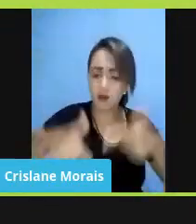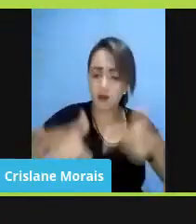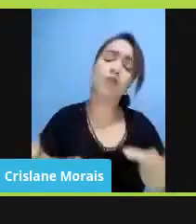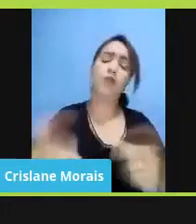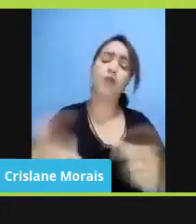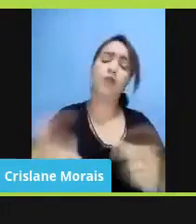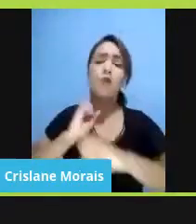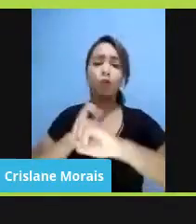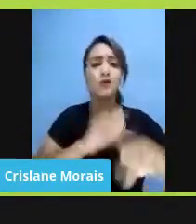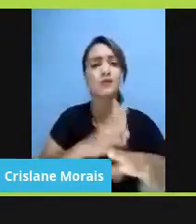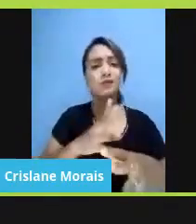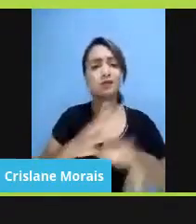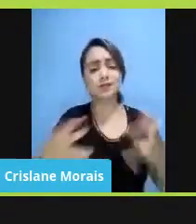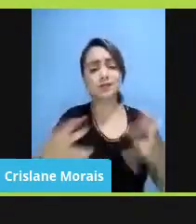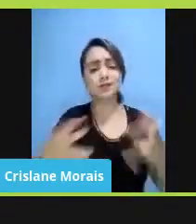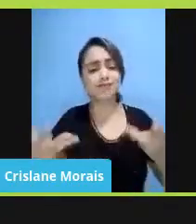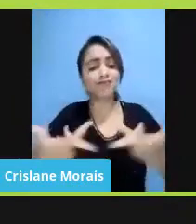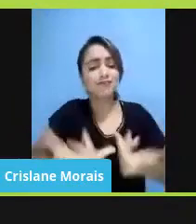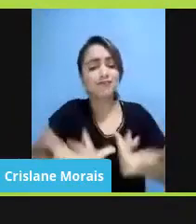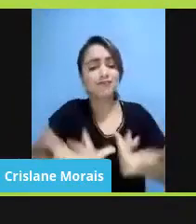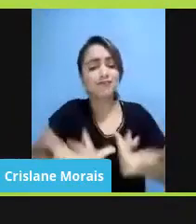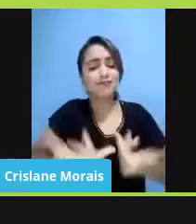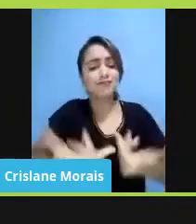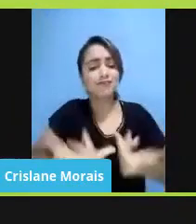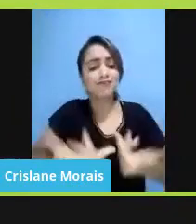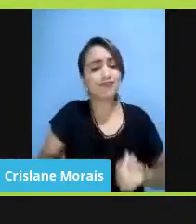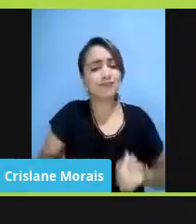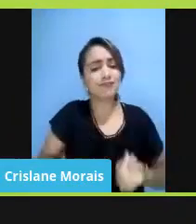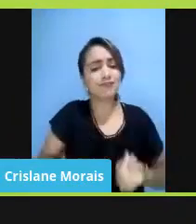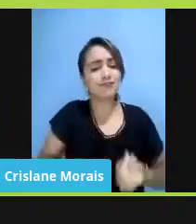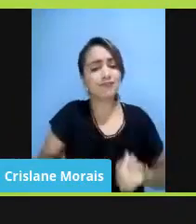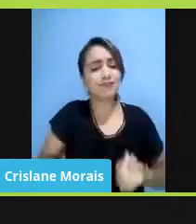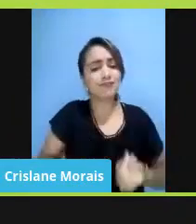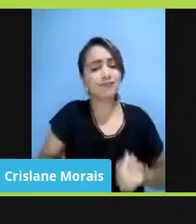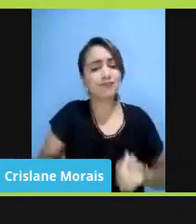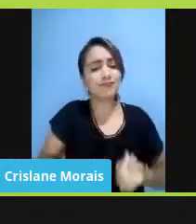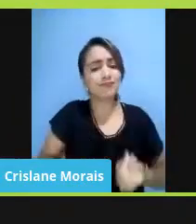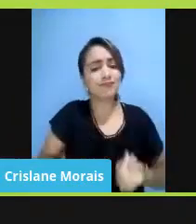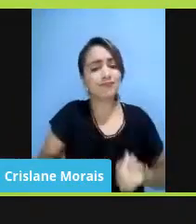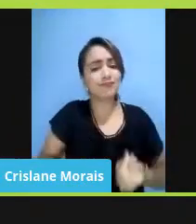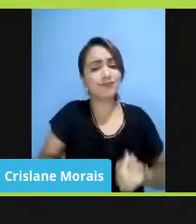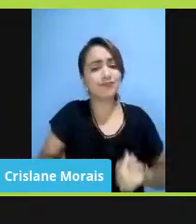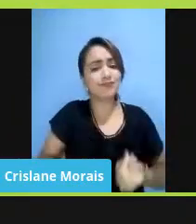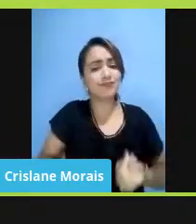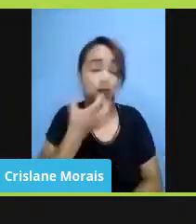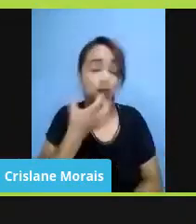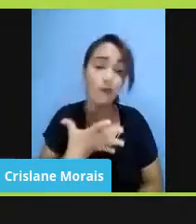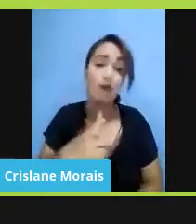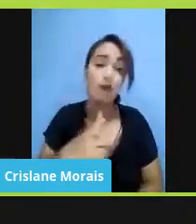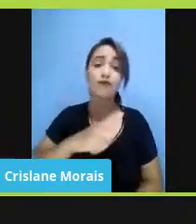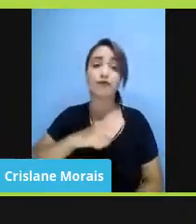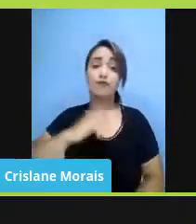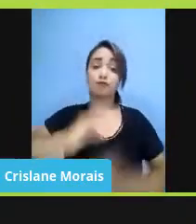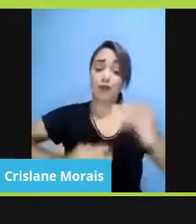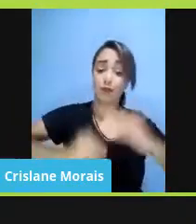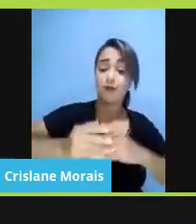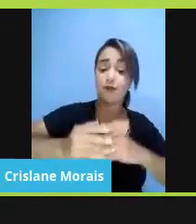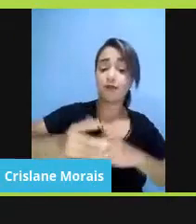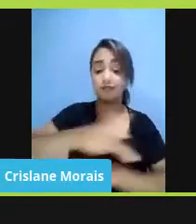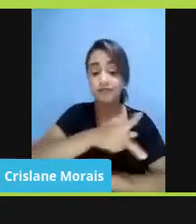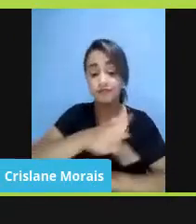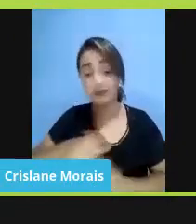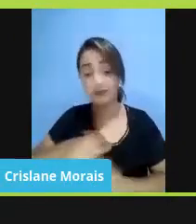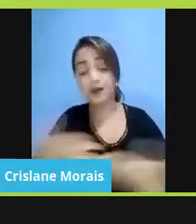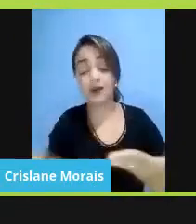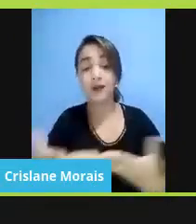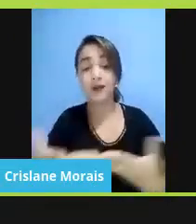que tivessem um piso salarial nacional, que tivessem uma carreira, né, escalonada,